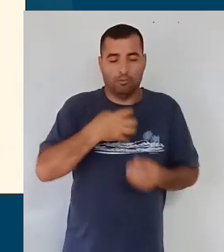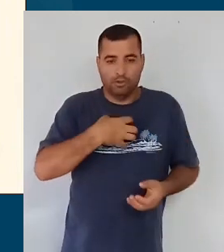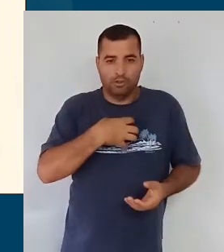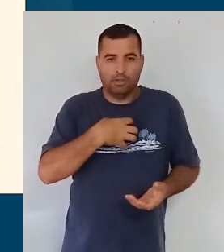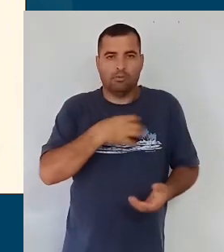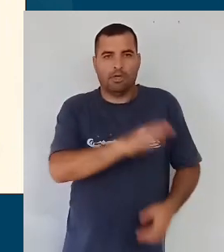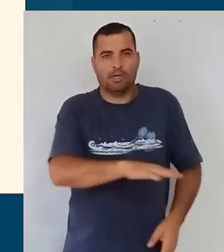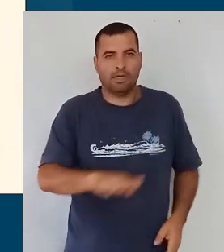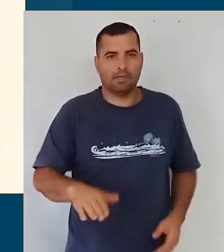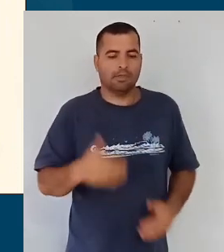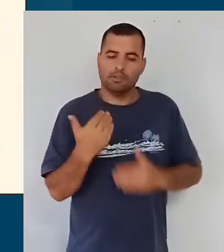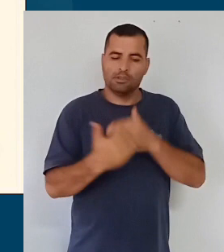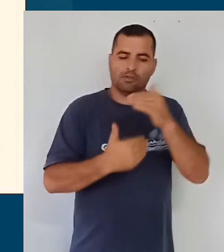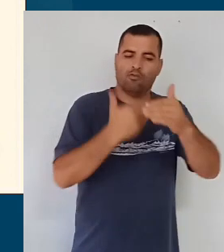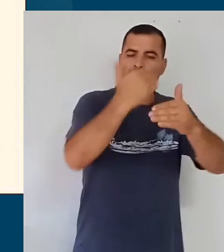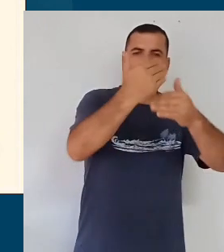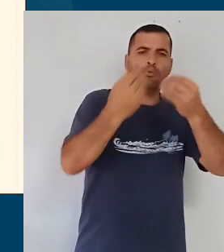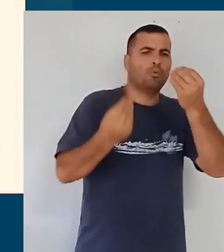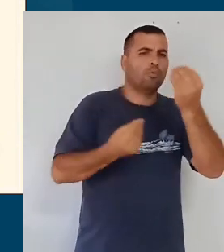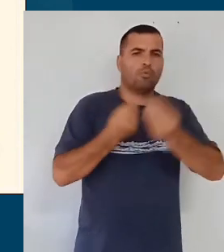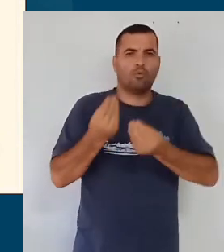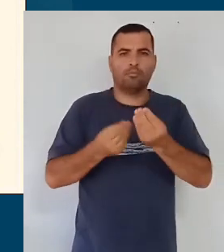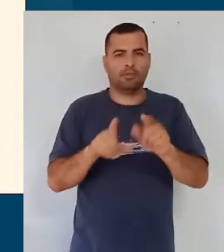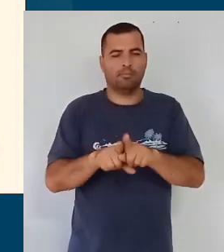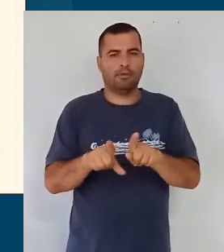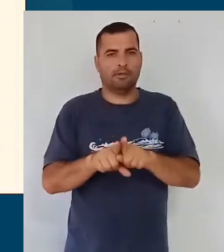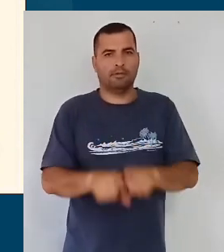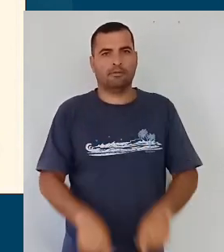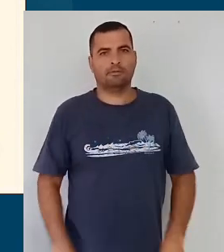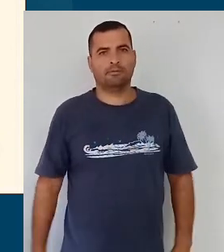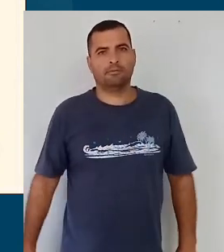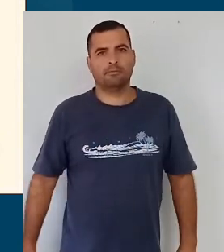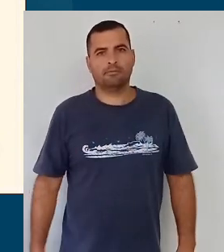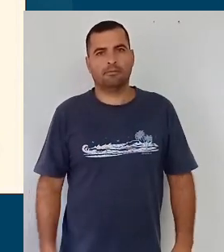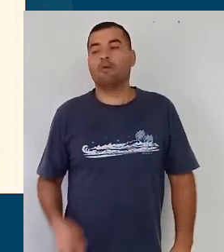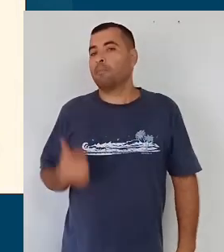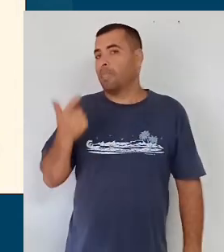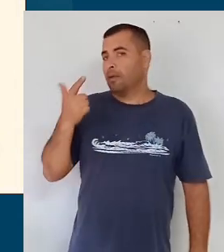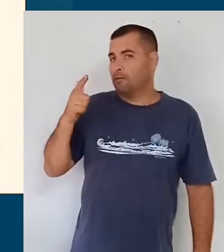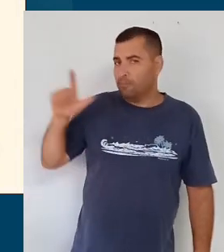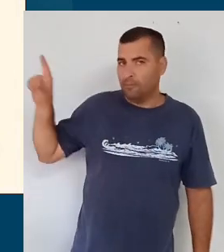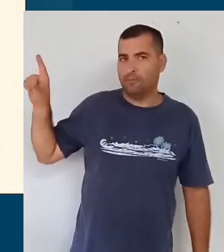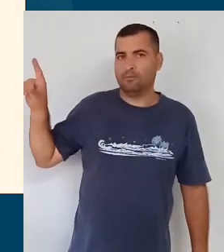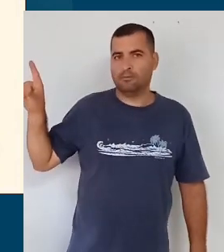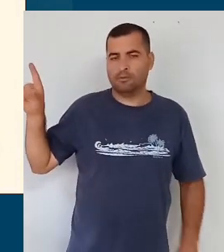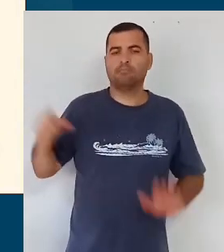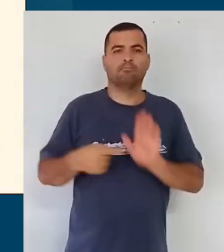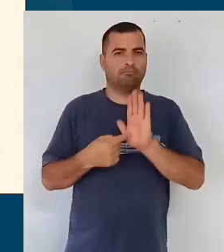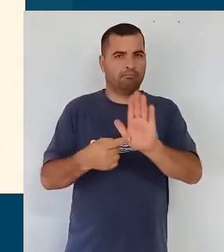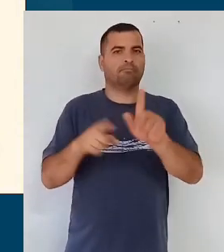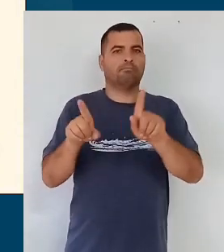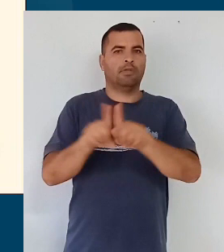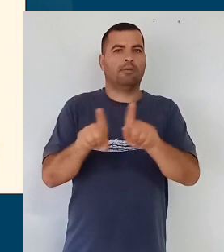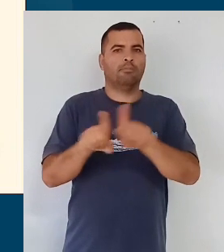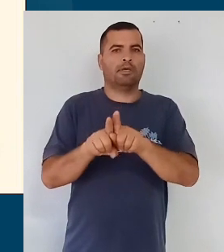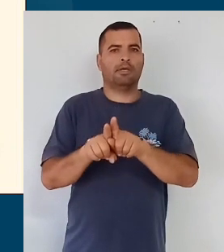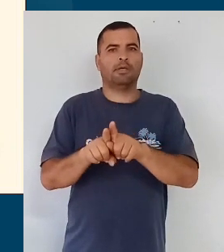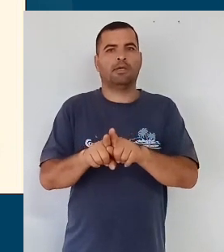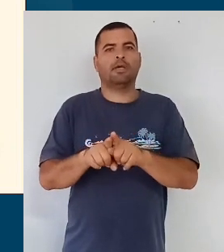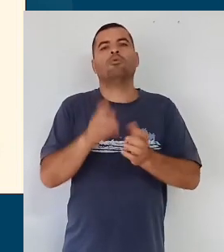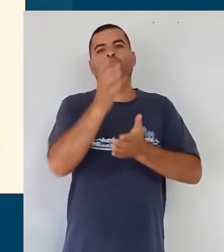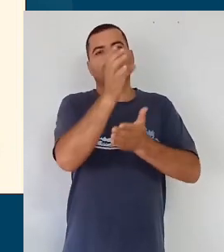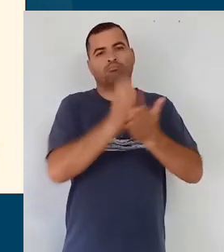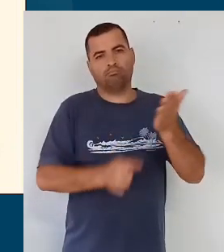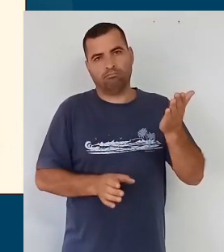Como se dá esse desenvolvimento infantil? Um outro aspecto que a gente também colocou na questão do